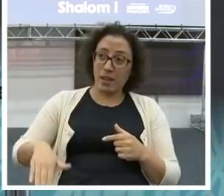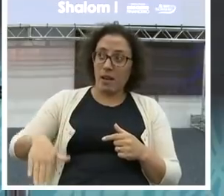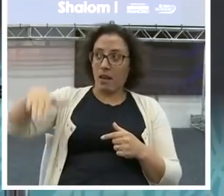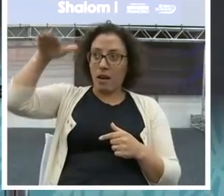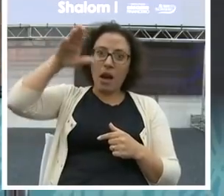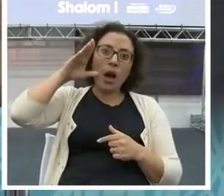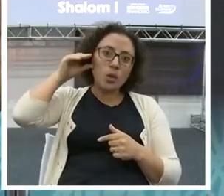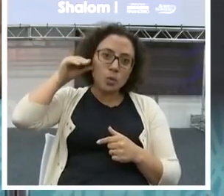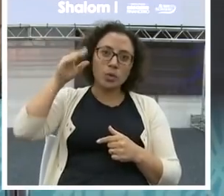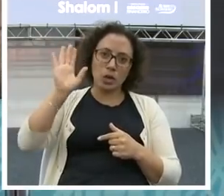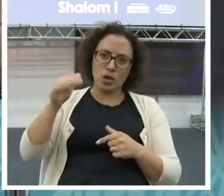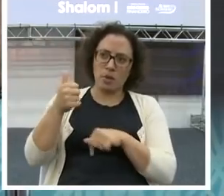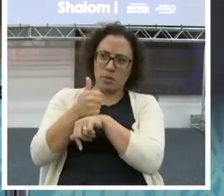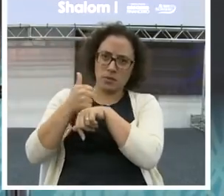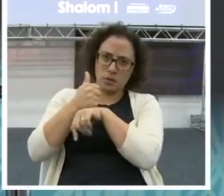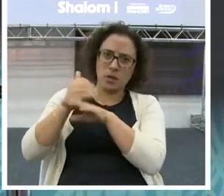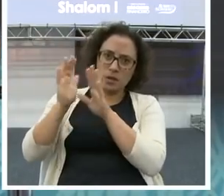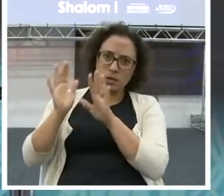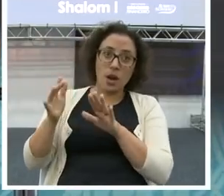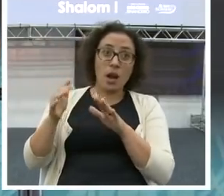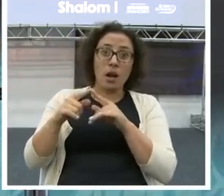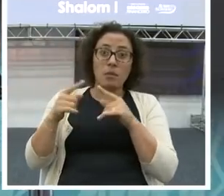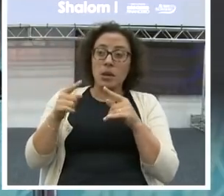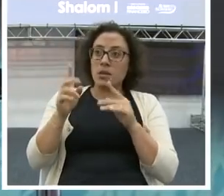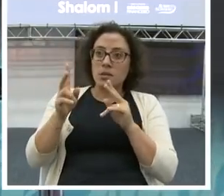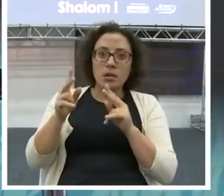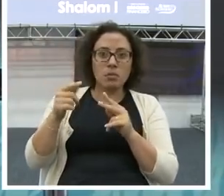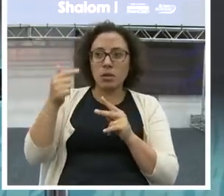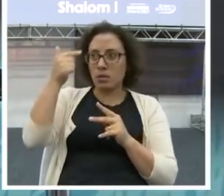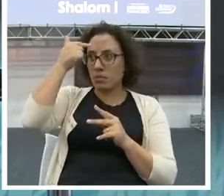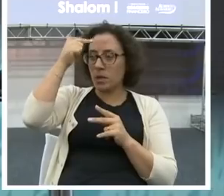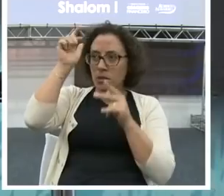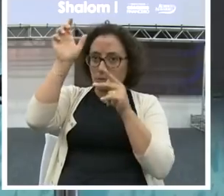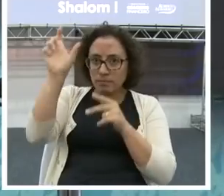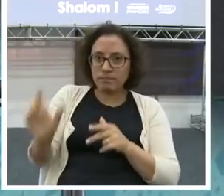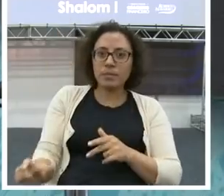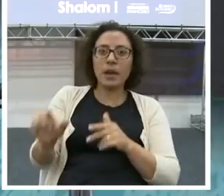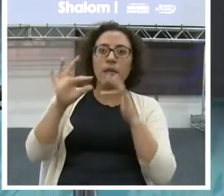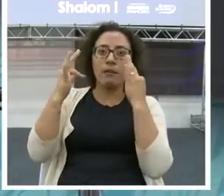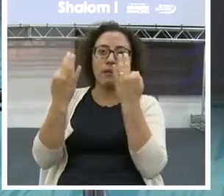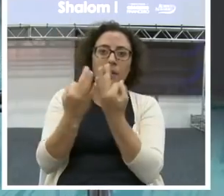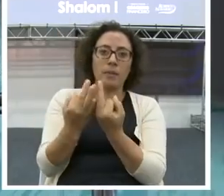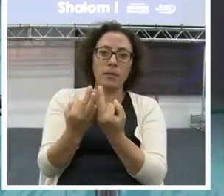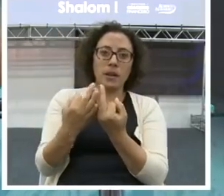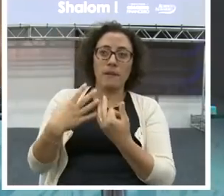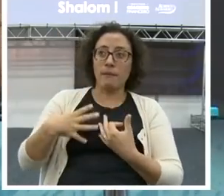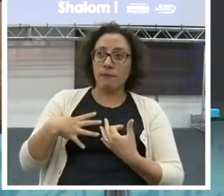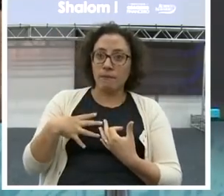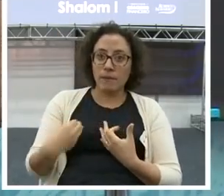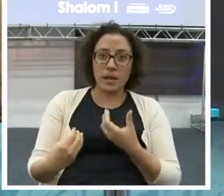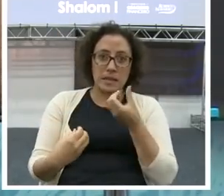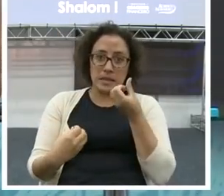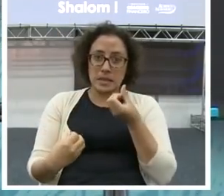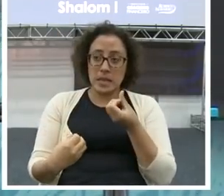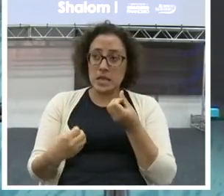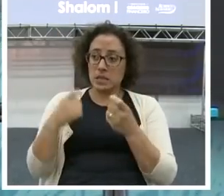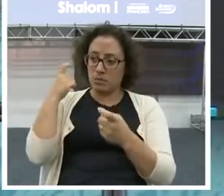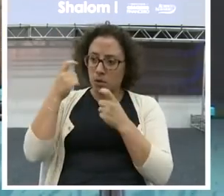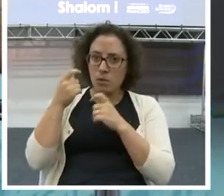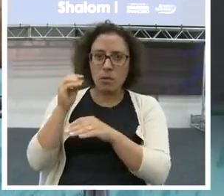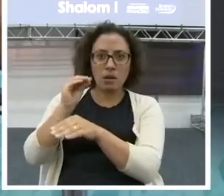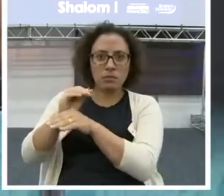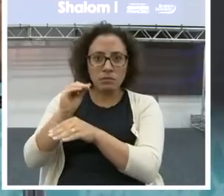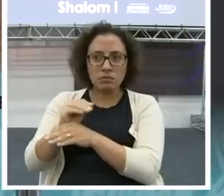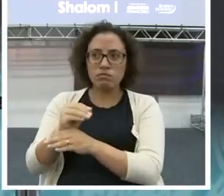profissionais já, mas é sempre esse pilar maior. Como conciliar tudo isso? Eu consegui